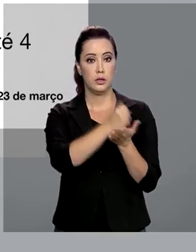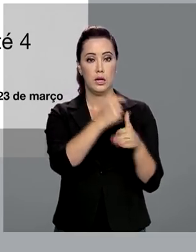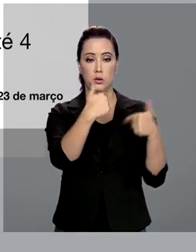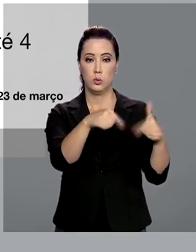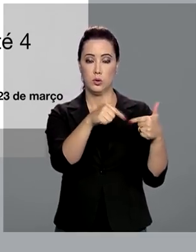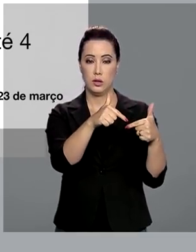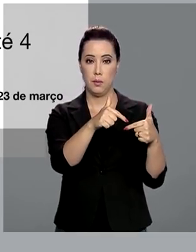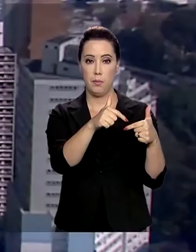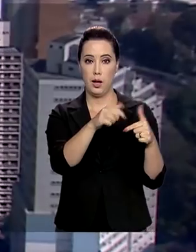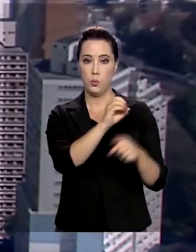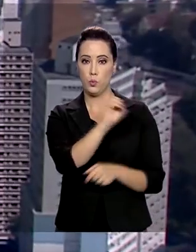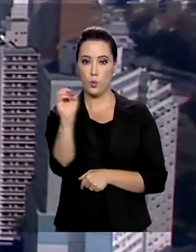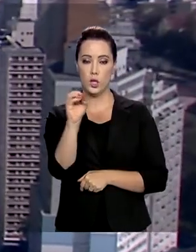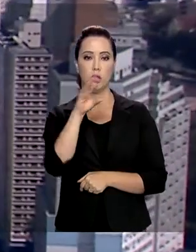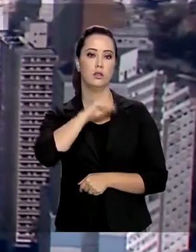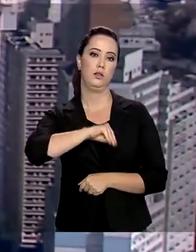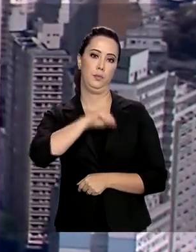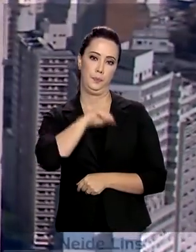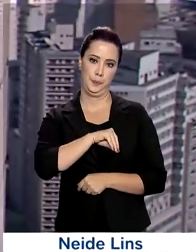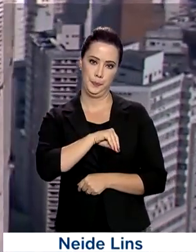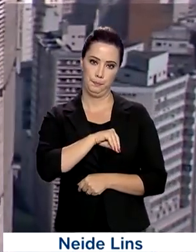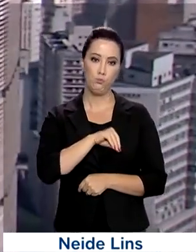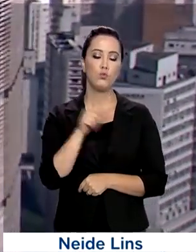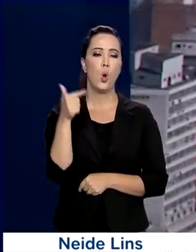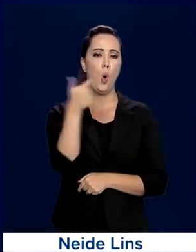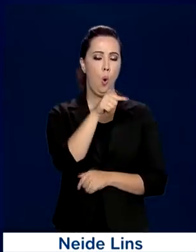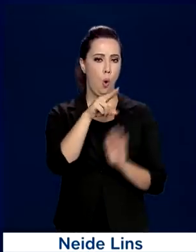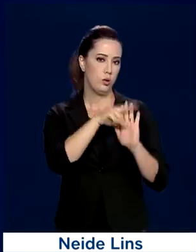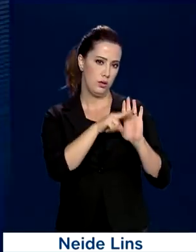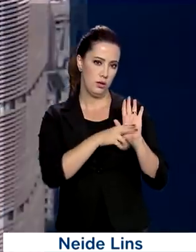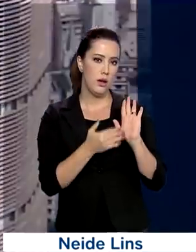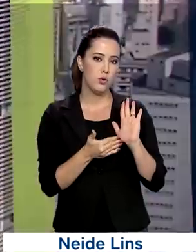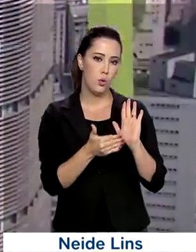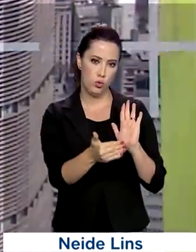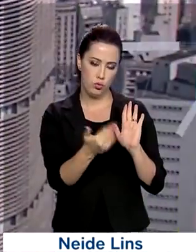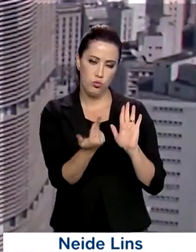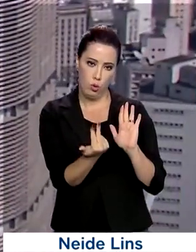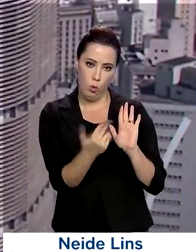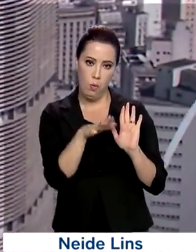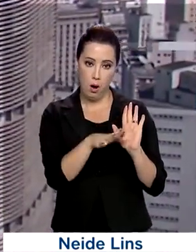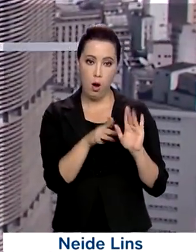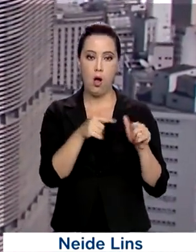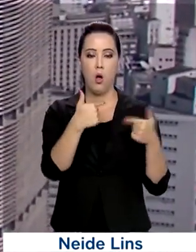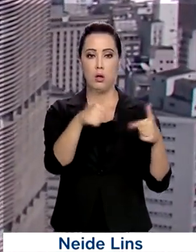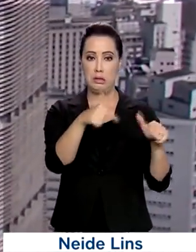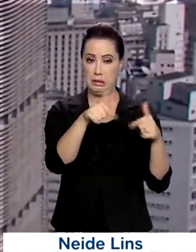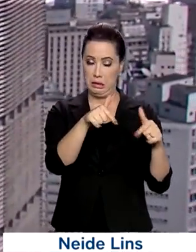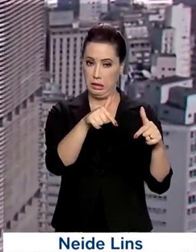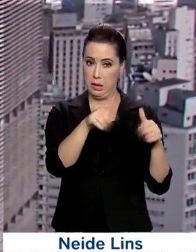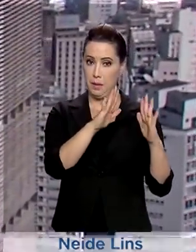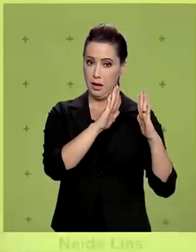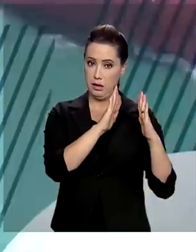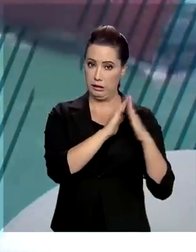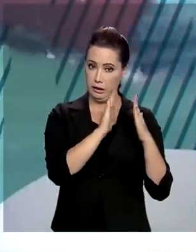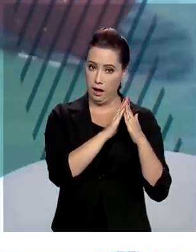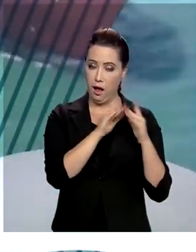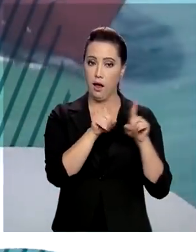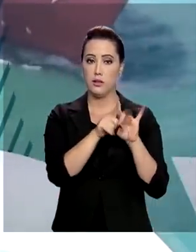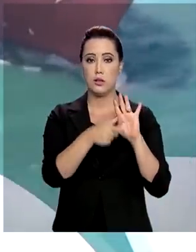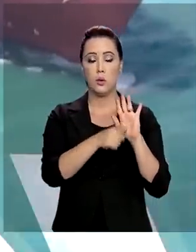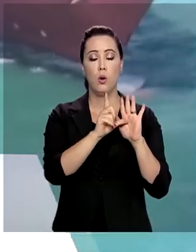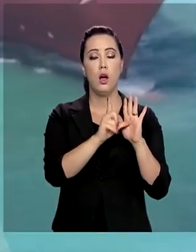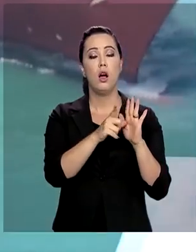sem remuneração. Outras regras da MP estão mantidas como regulamentação do teletrabalho, antecipação de férias e